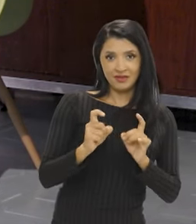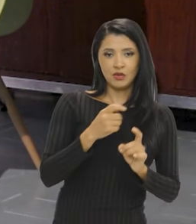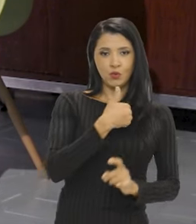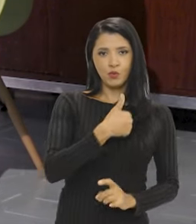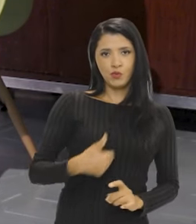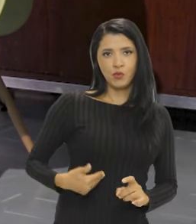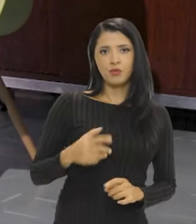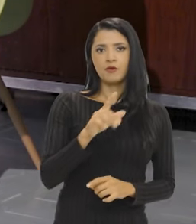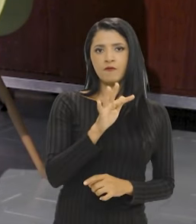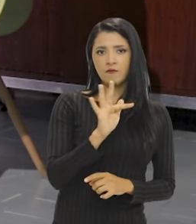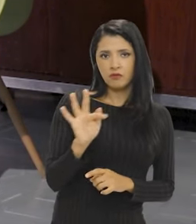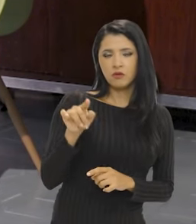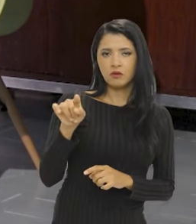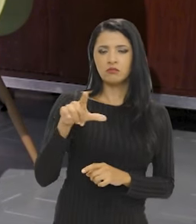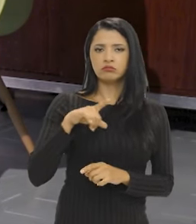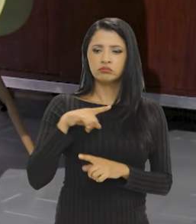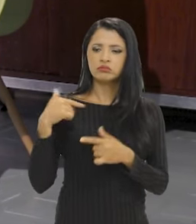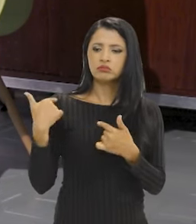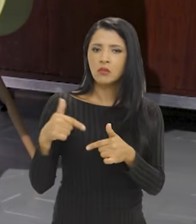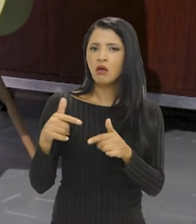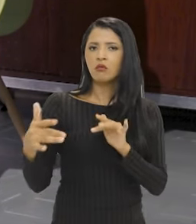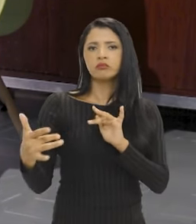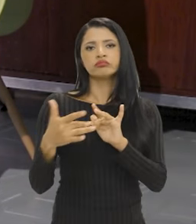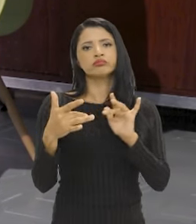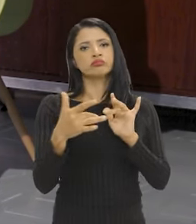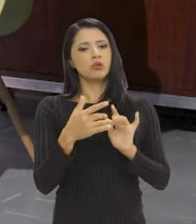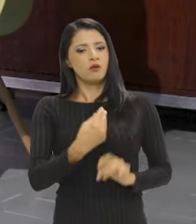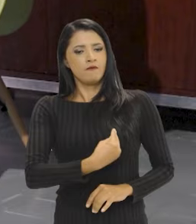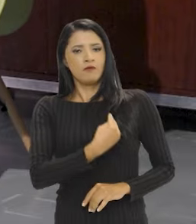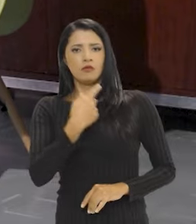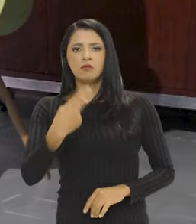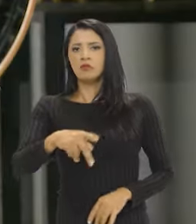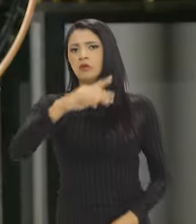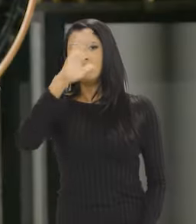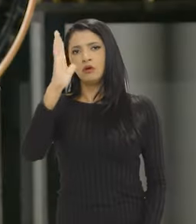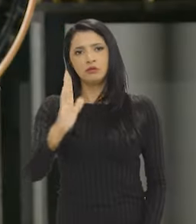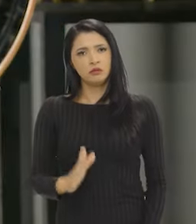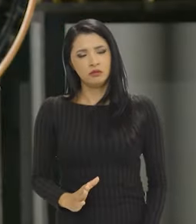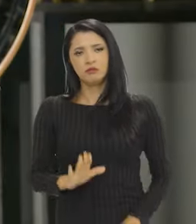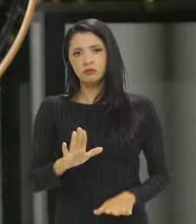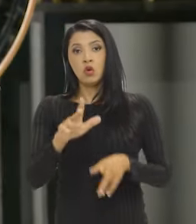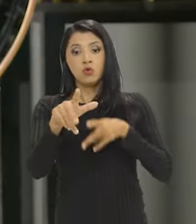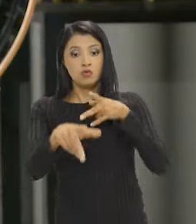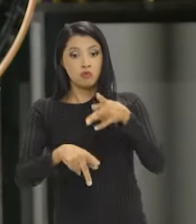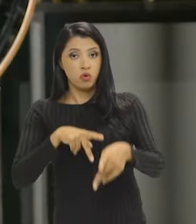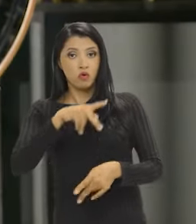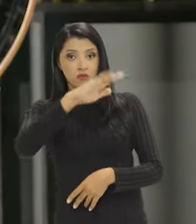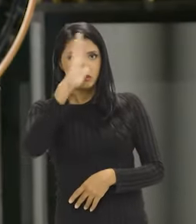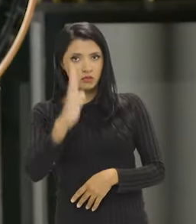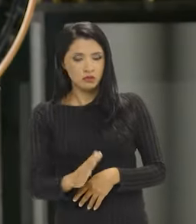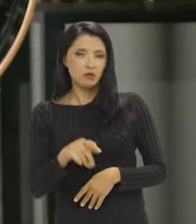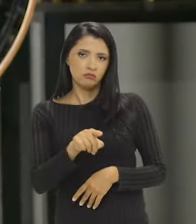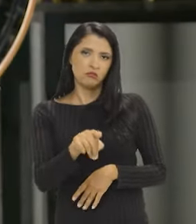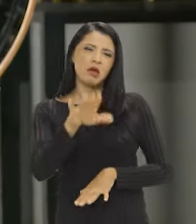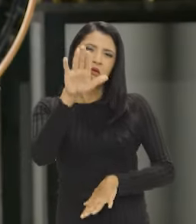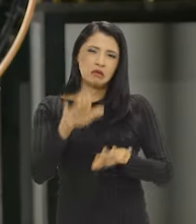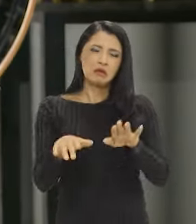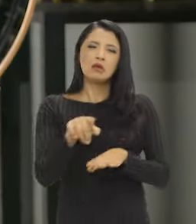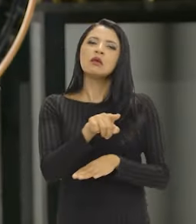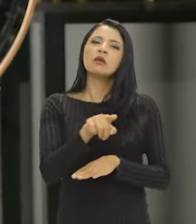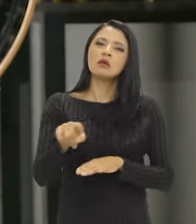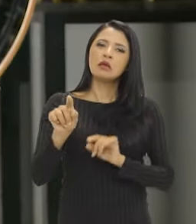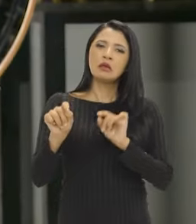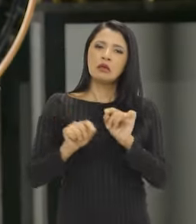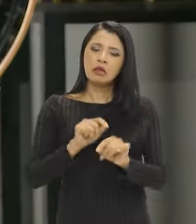Administração Pública Federal, ela lida com a vida do Brasil. O povo brasileiro, por mais que